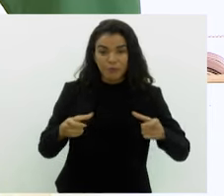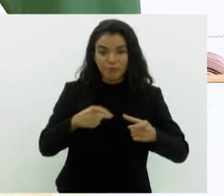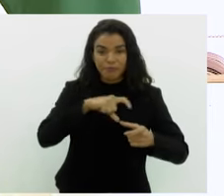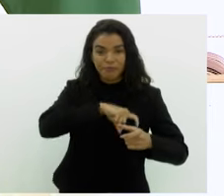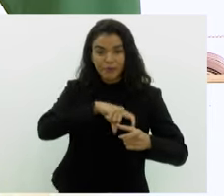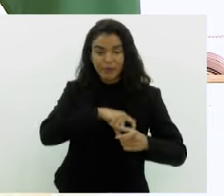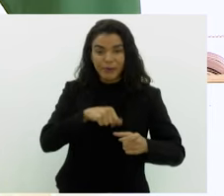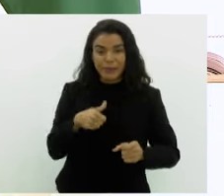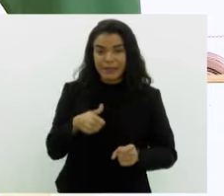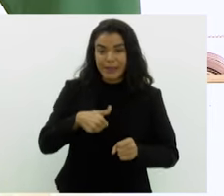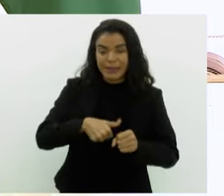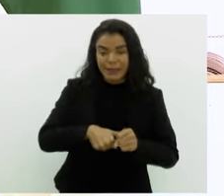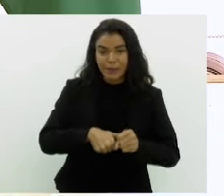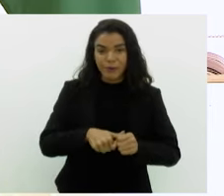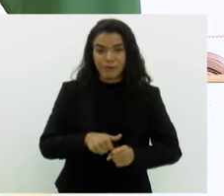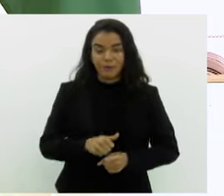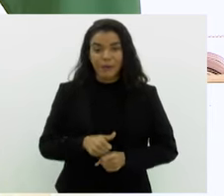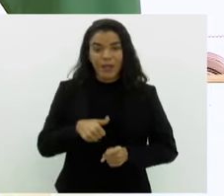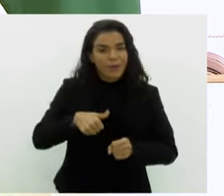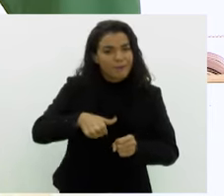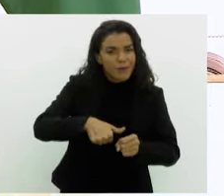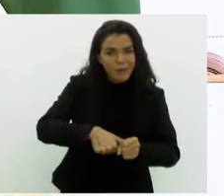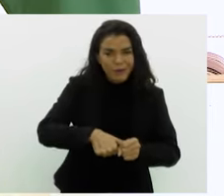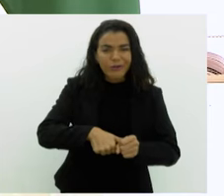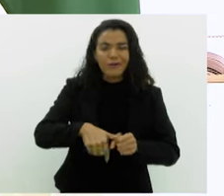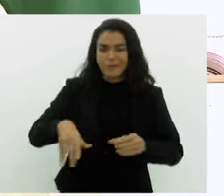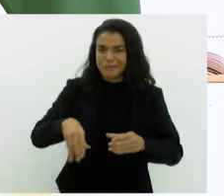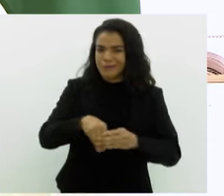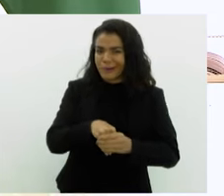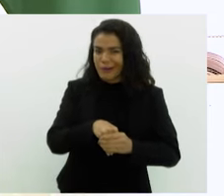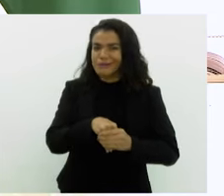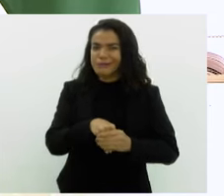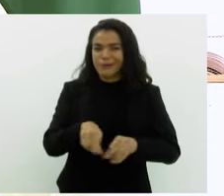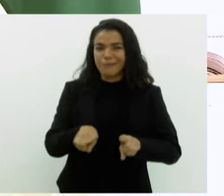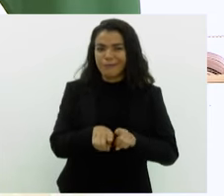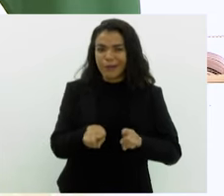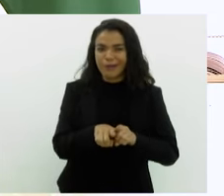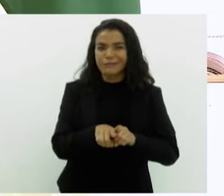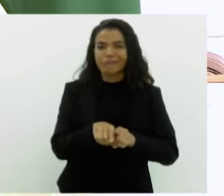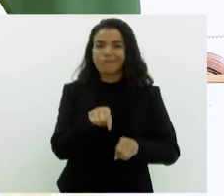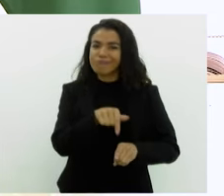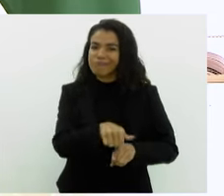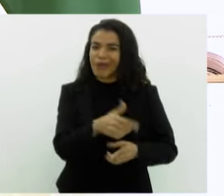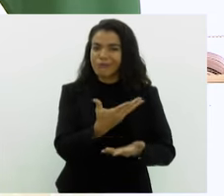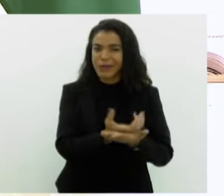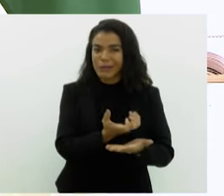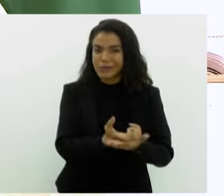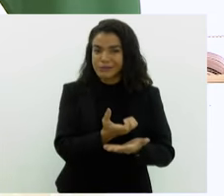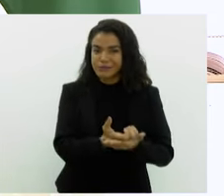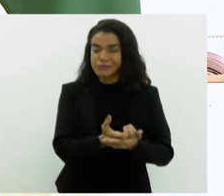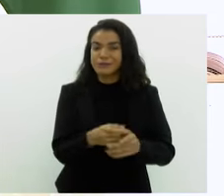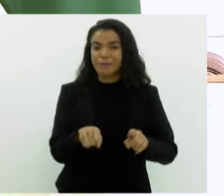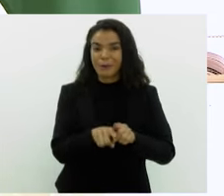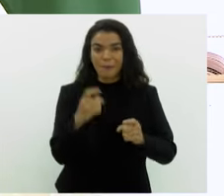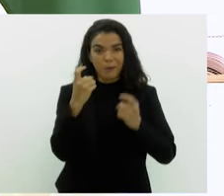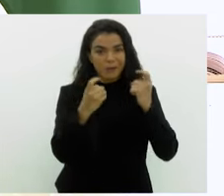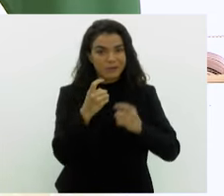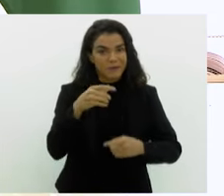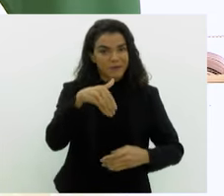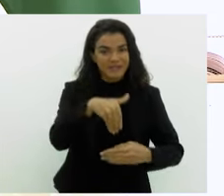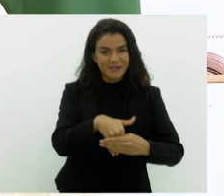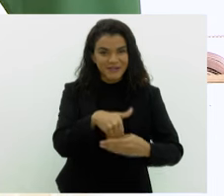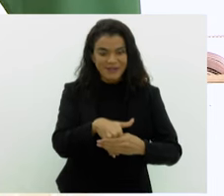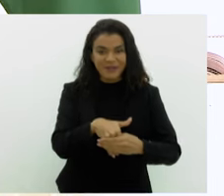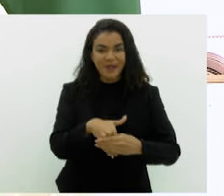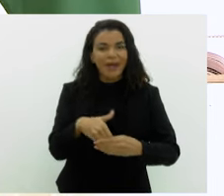CPF. A biometria faz parte do cuidado da Justiça Eleitoral com a segurança da eleição. A coleta das